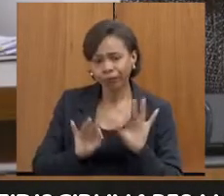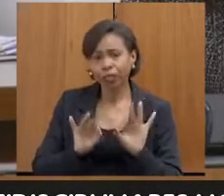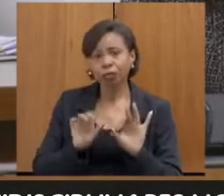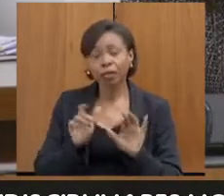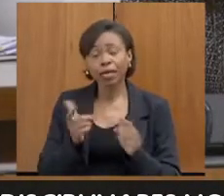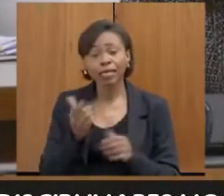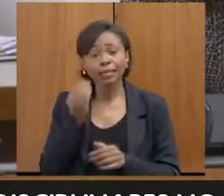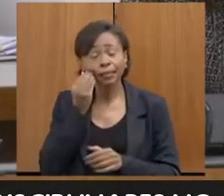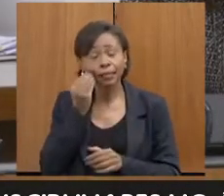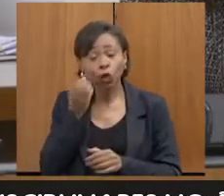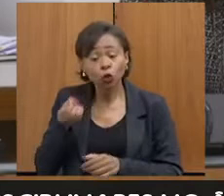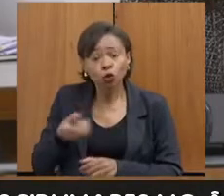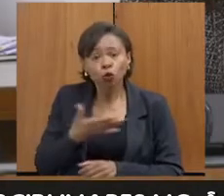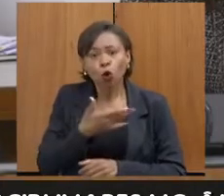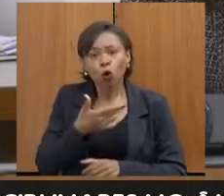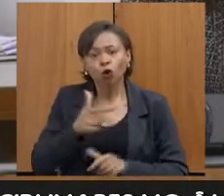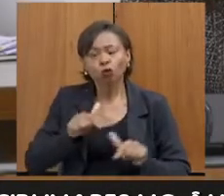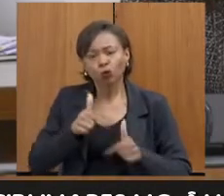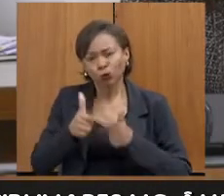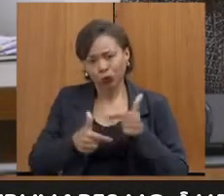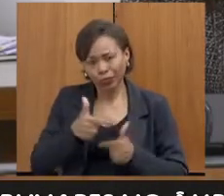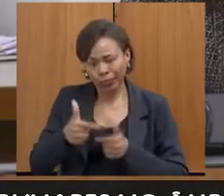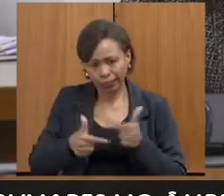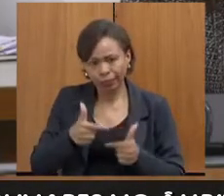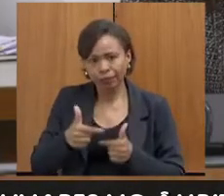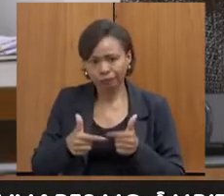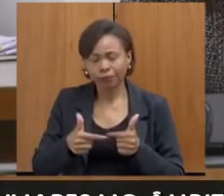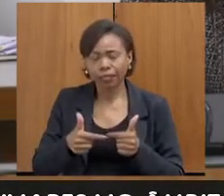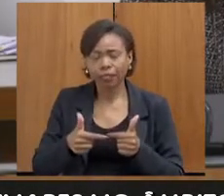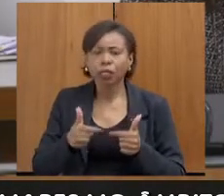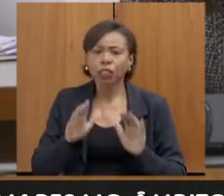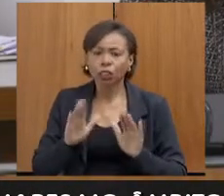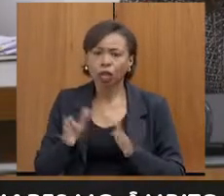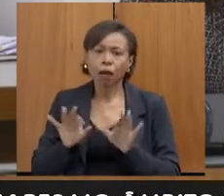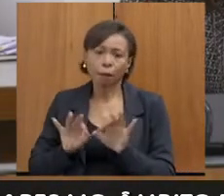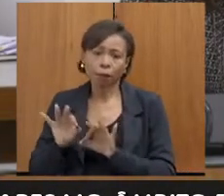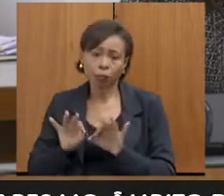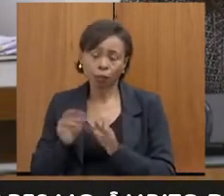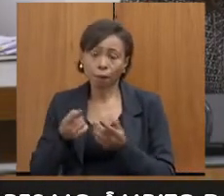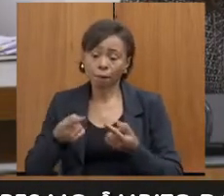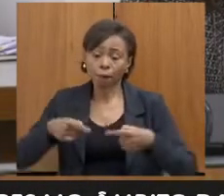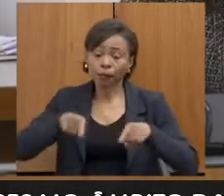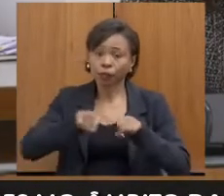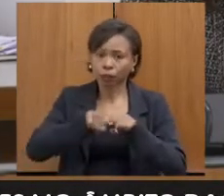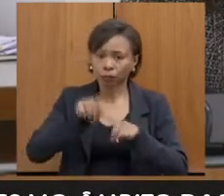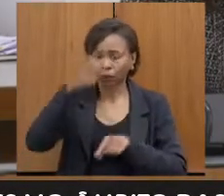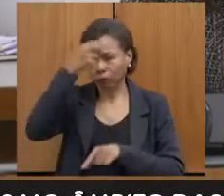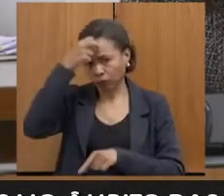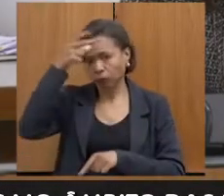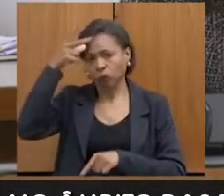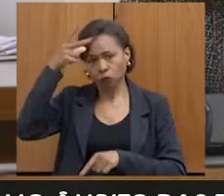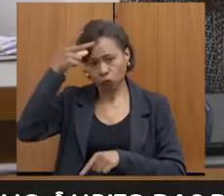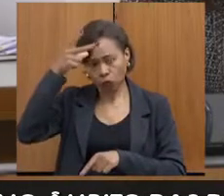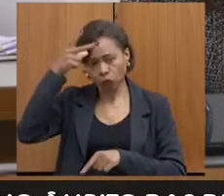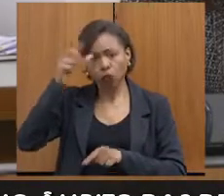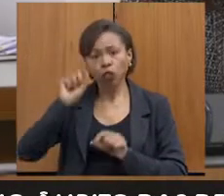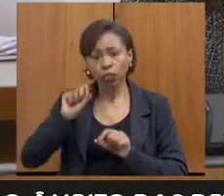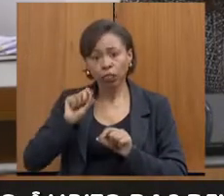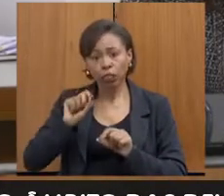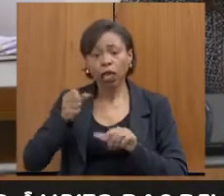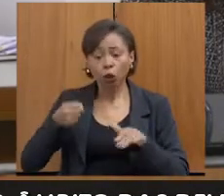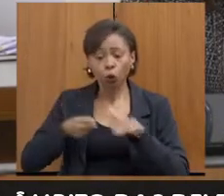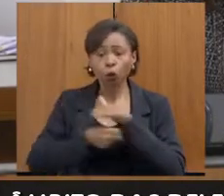planos em prática. E aí a gente tem planejamento, junto com a parceria mesmo do município, de colocar mesmo